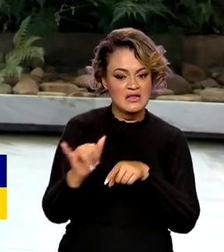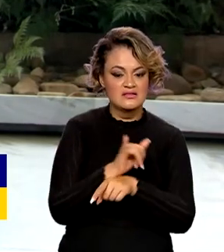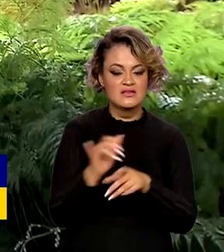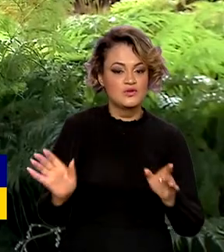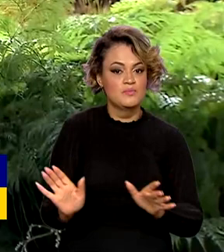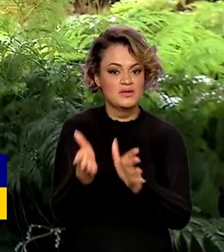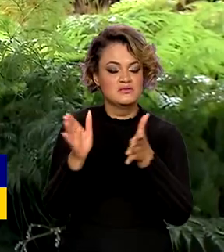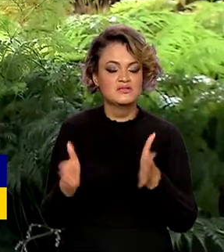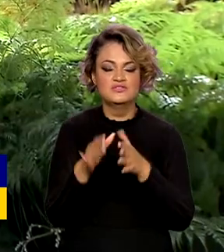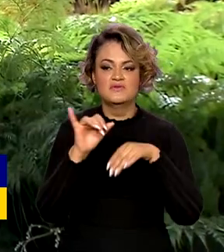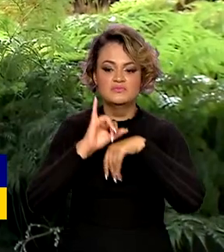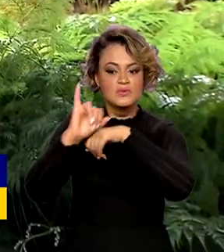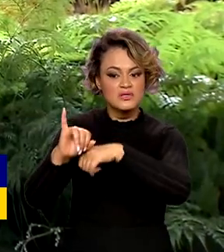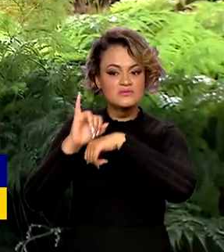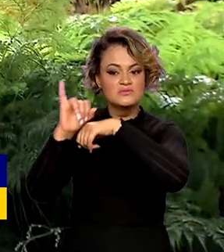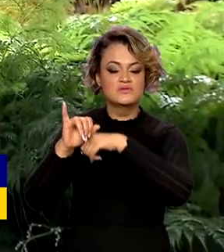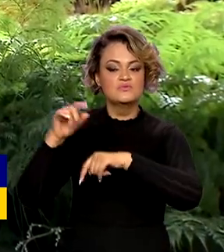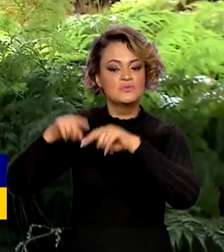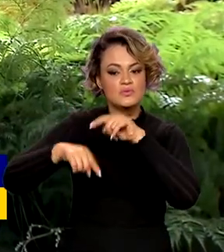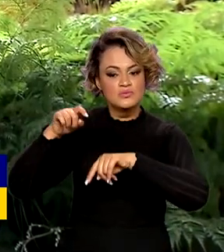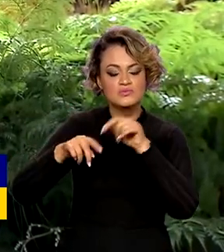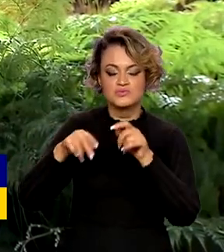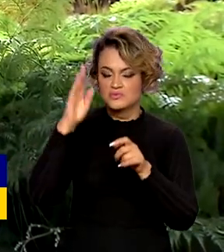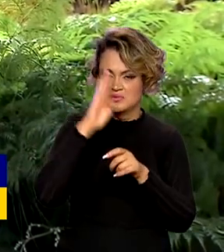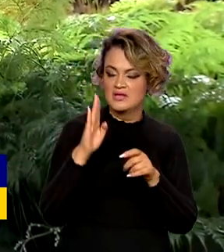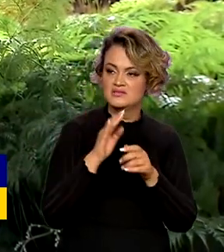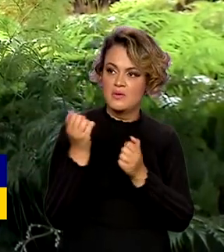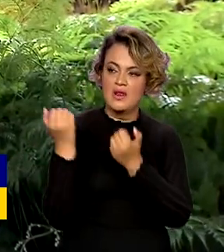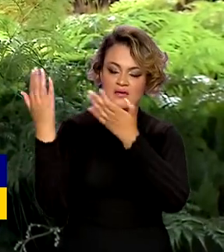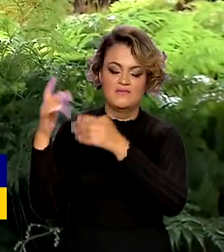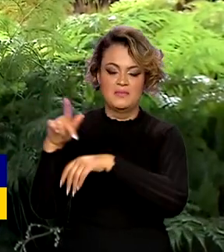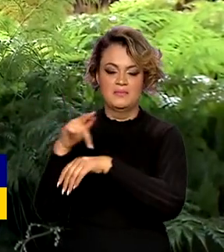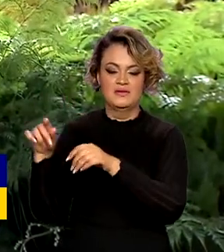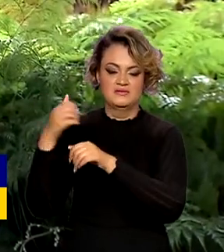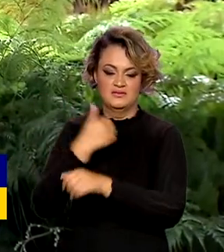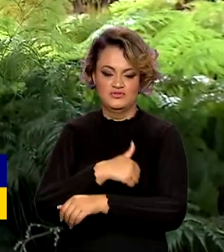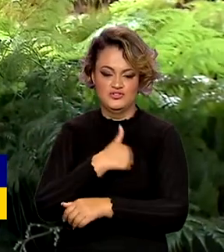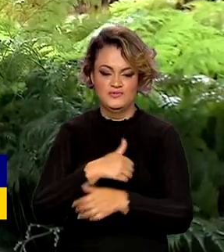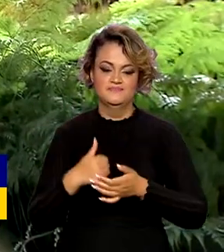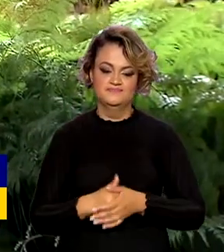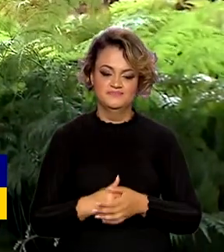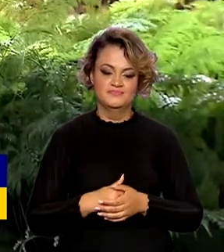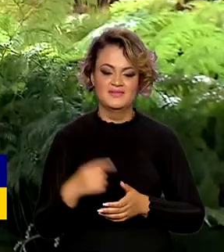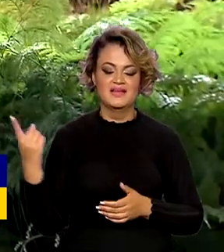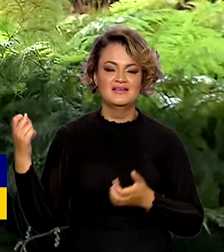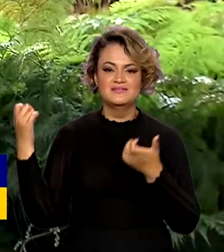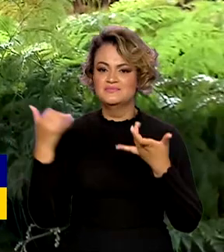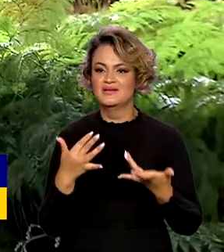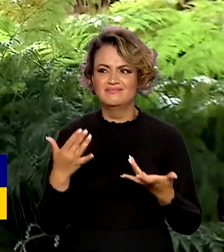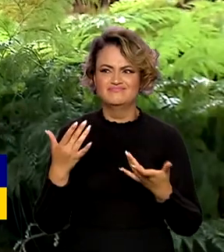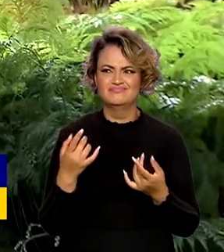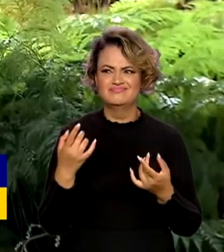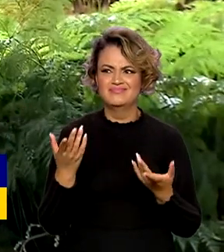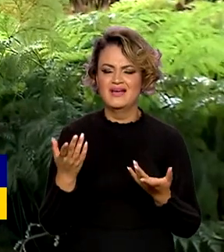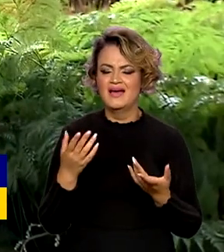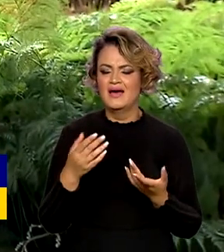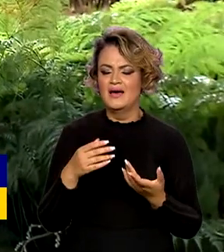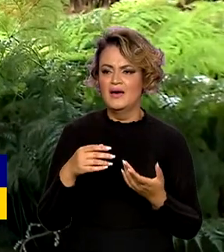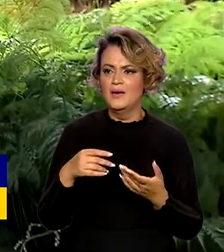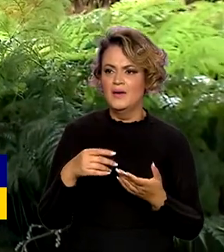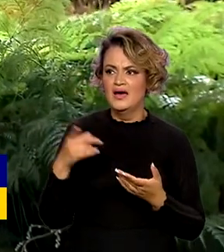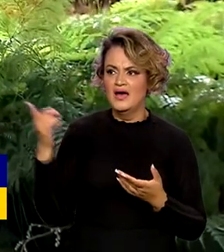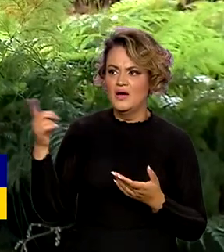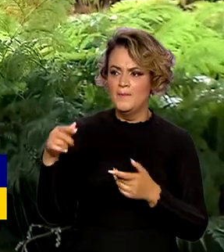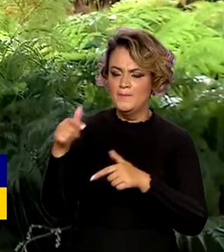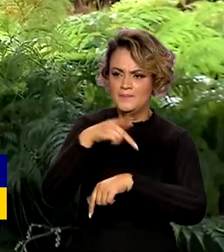intensificar as exportações de produtos brasileiros para a Argentina. Não faz sentido que o Brasil perca espaço